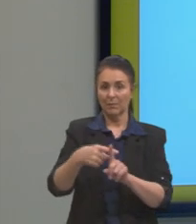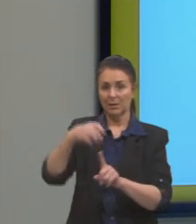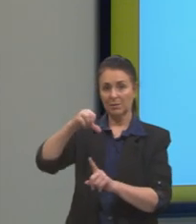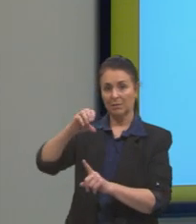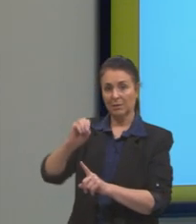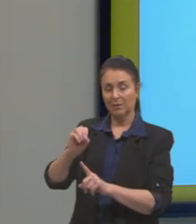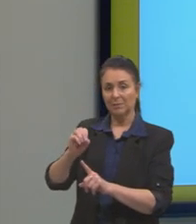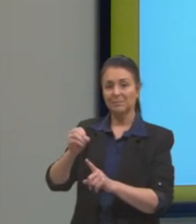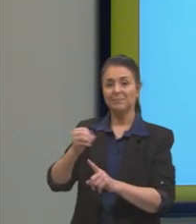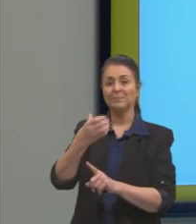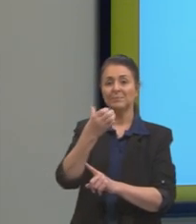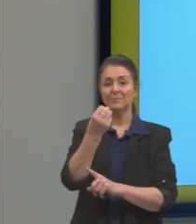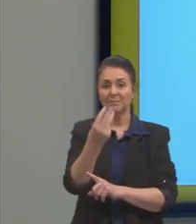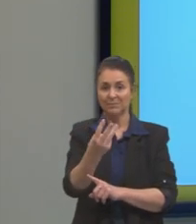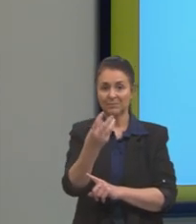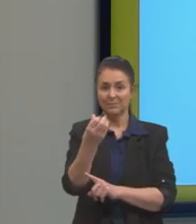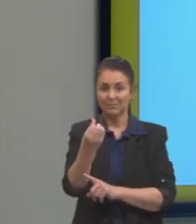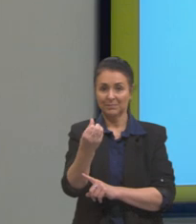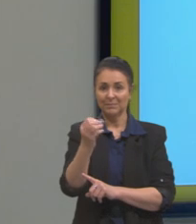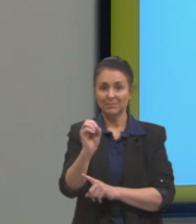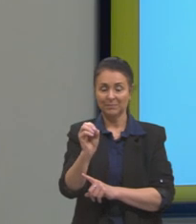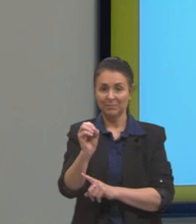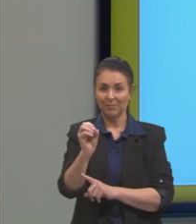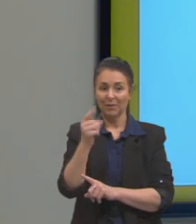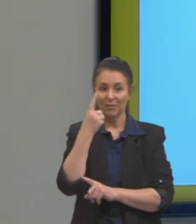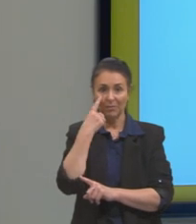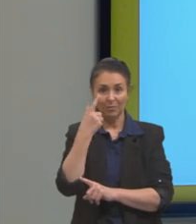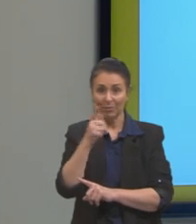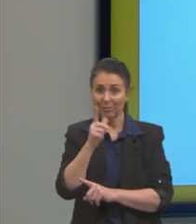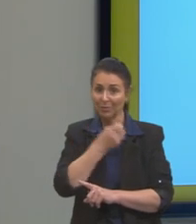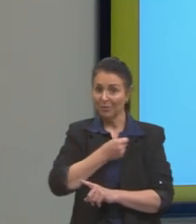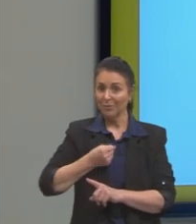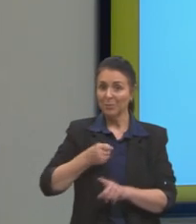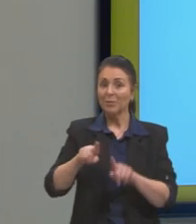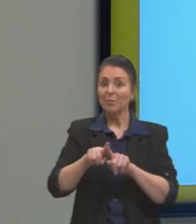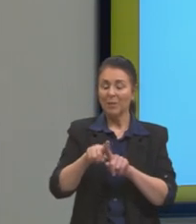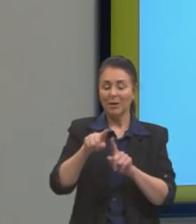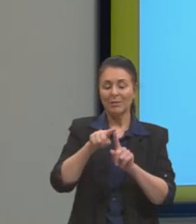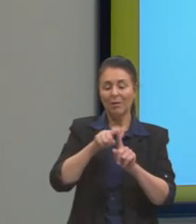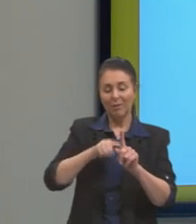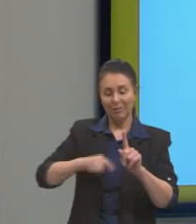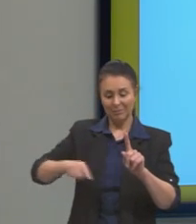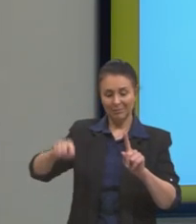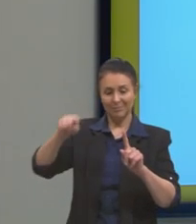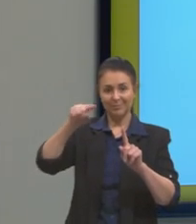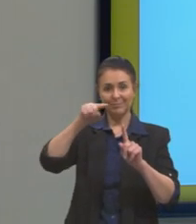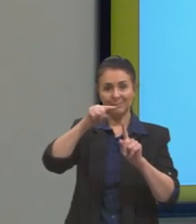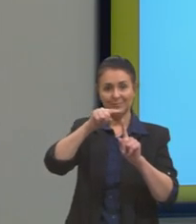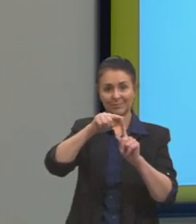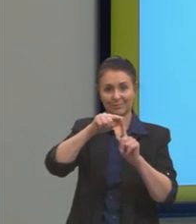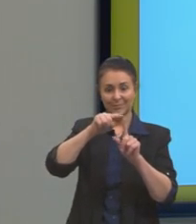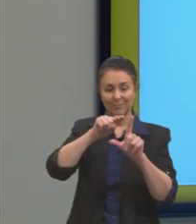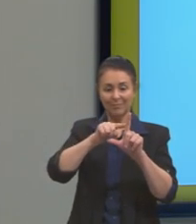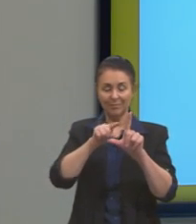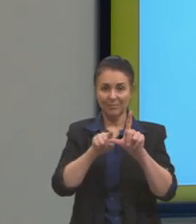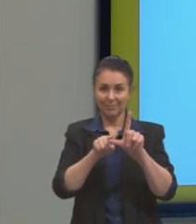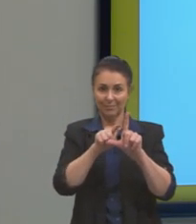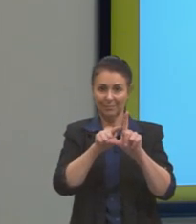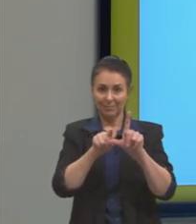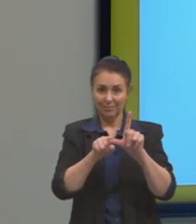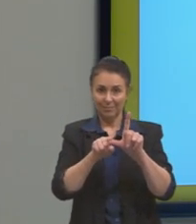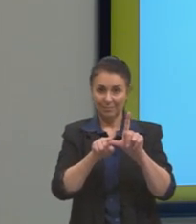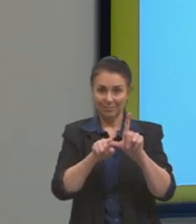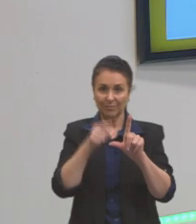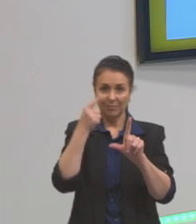360, que não consta aqui, mas fecha então a volta completa do ângulo. Então, aqui nesse desenho,